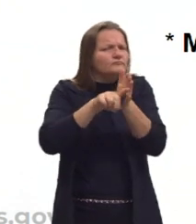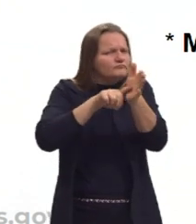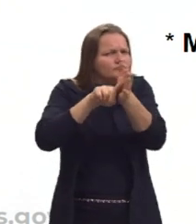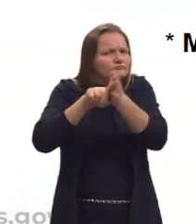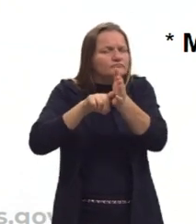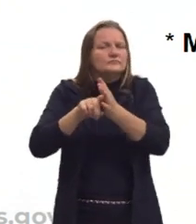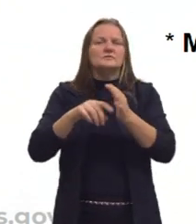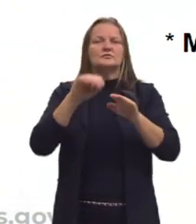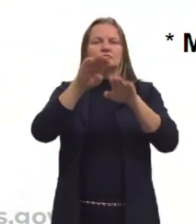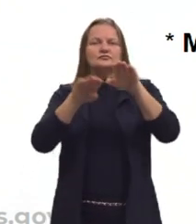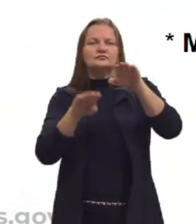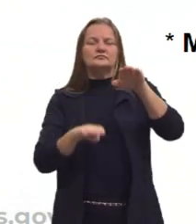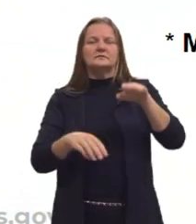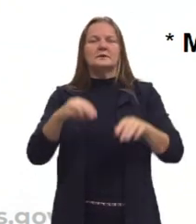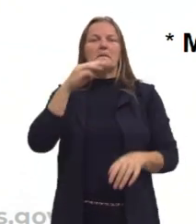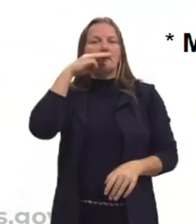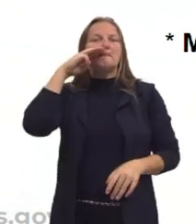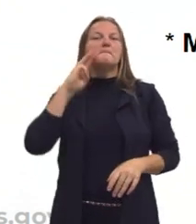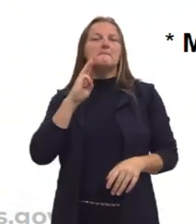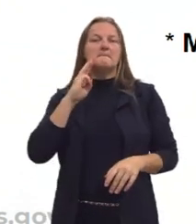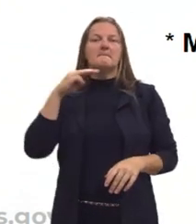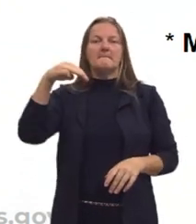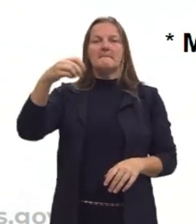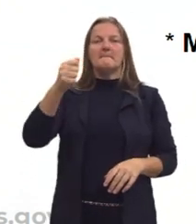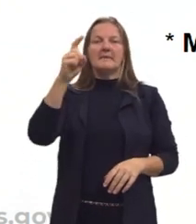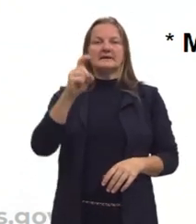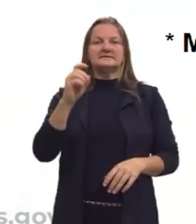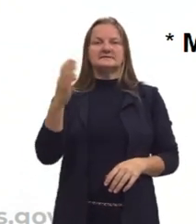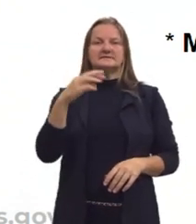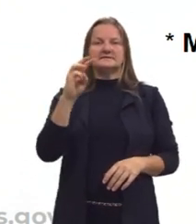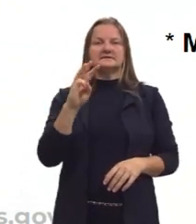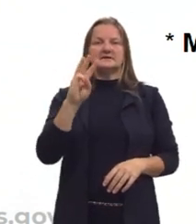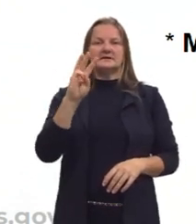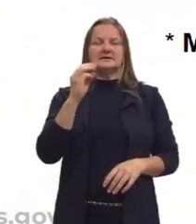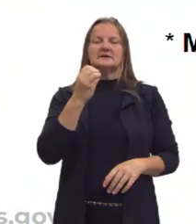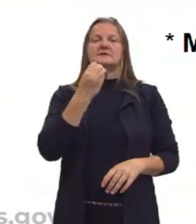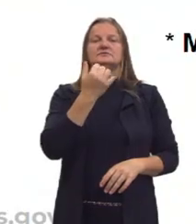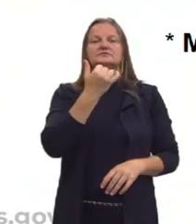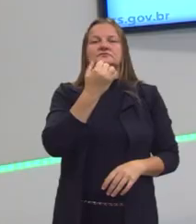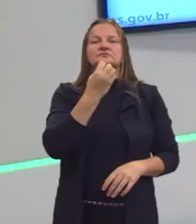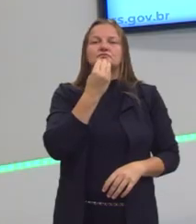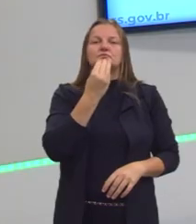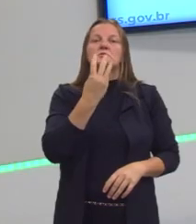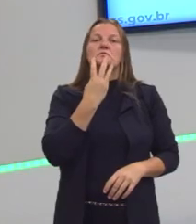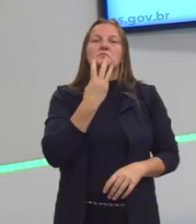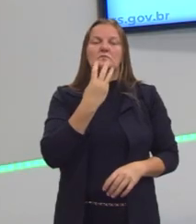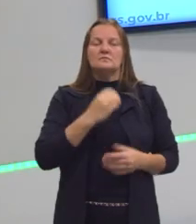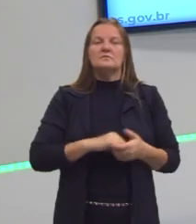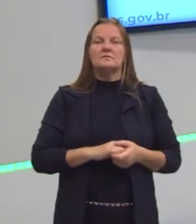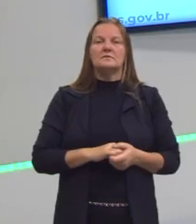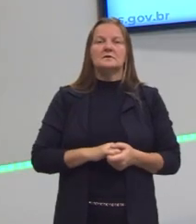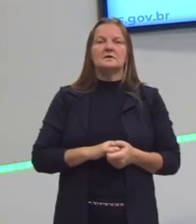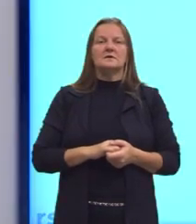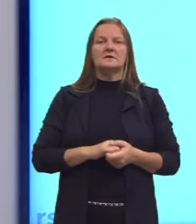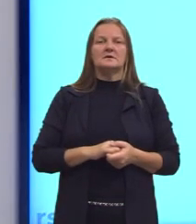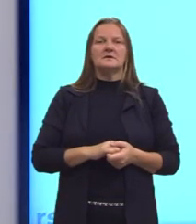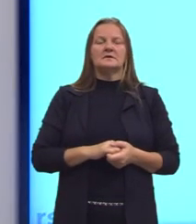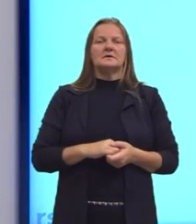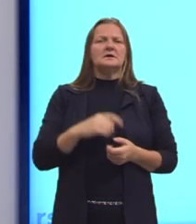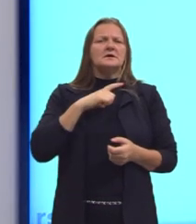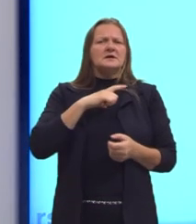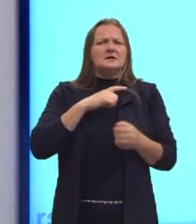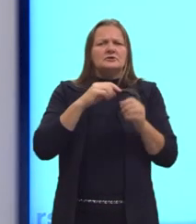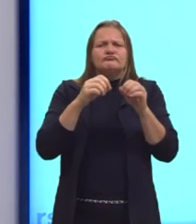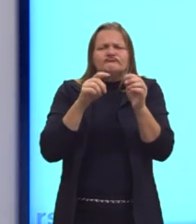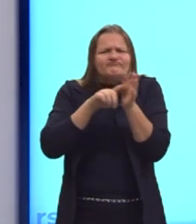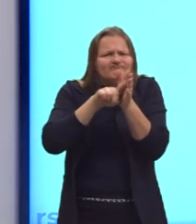classes sociais. O Max Weber, ele vai classificar, então, que a estratificação, ela, além da